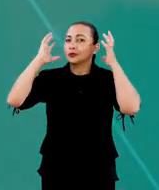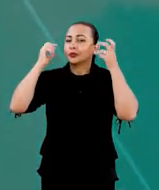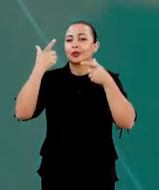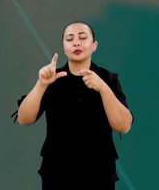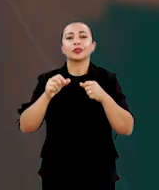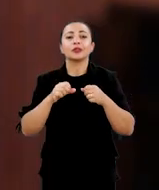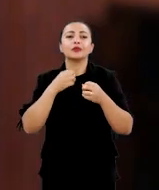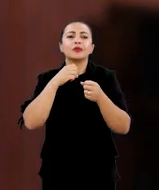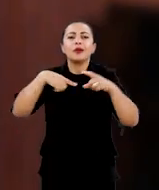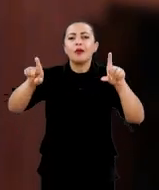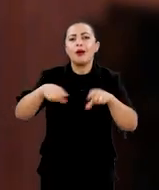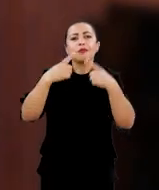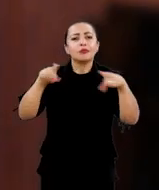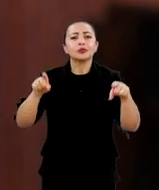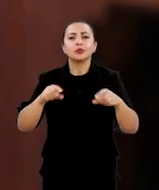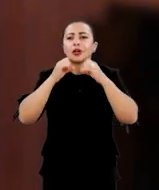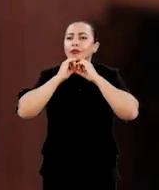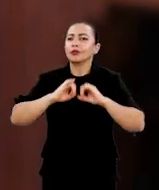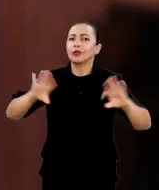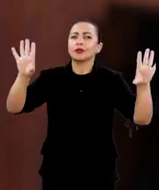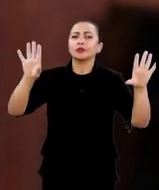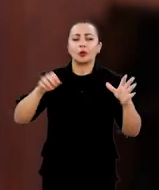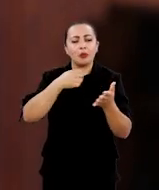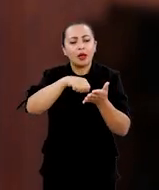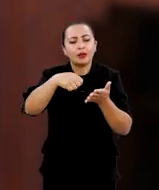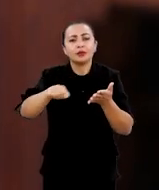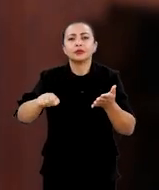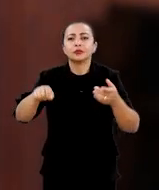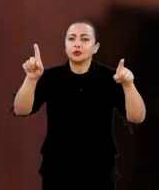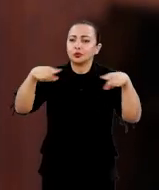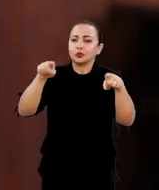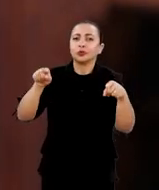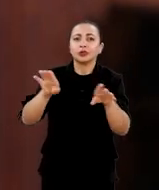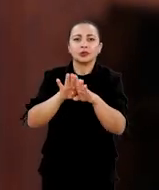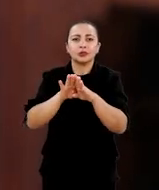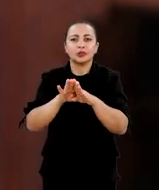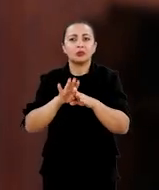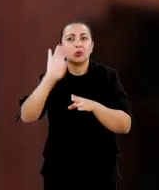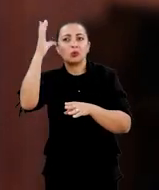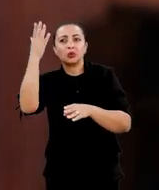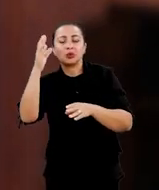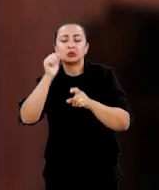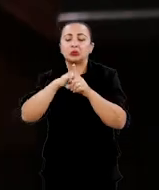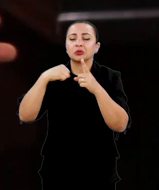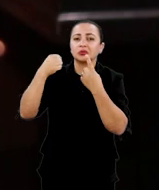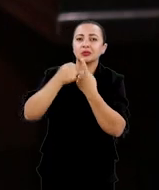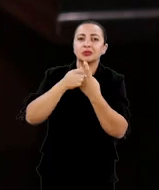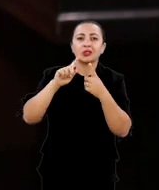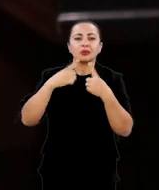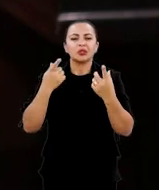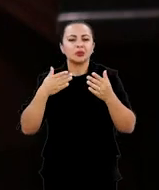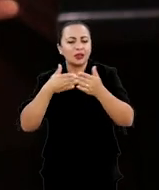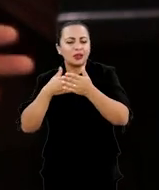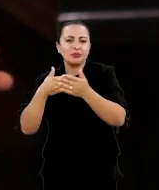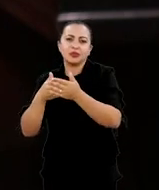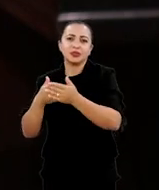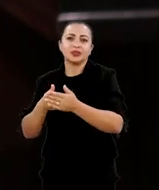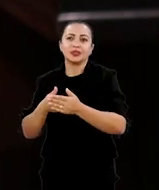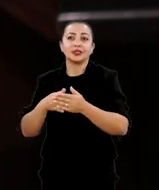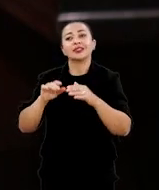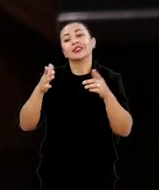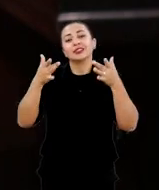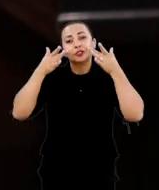A música era disseminada através de partituras e através de eventos sociais, mas sempre de uma forma